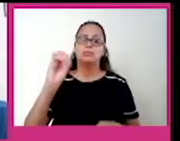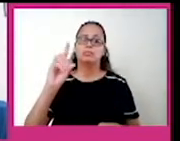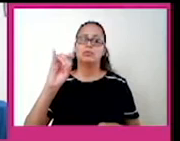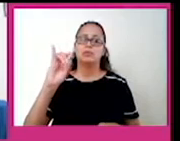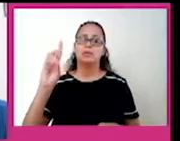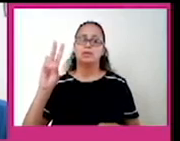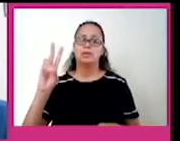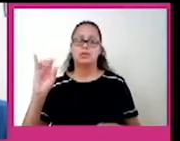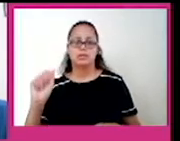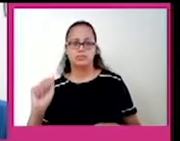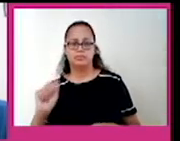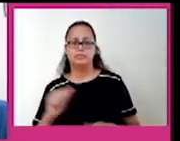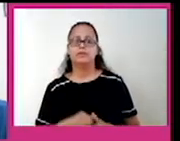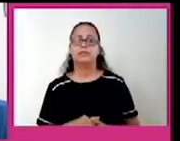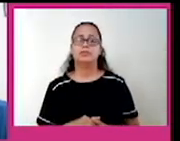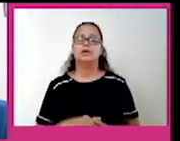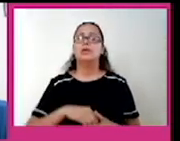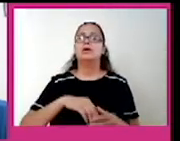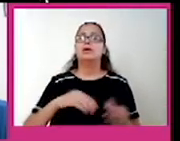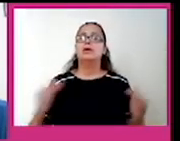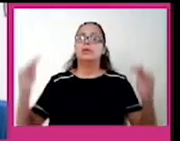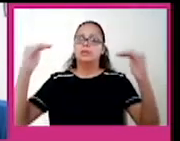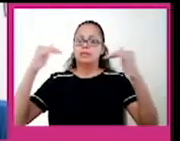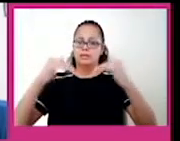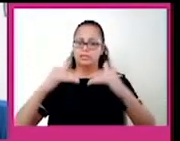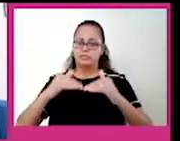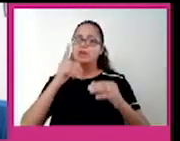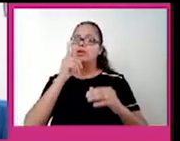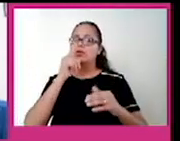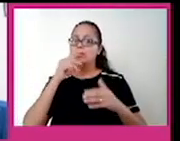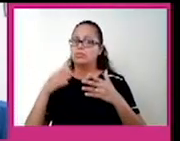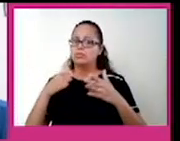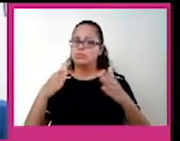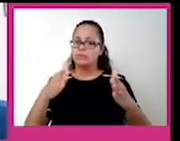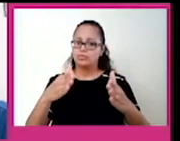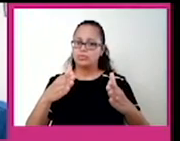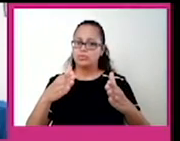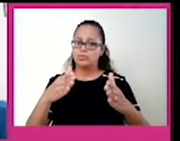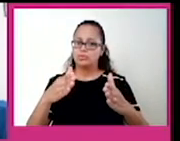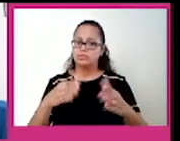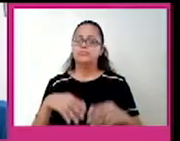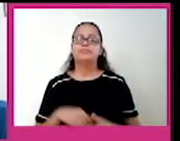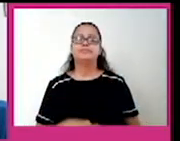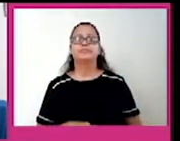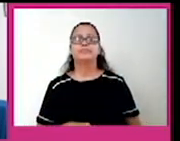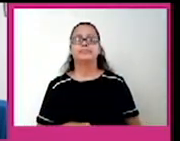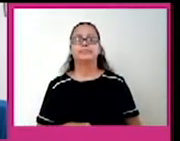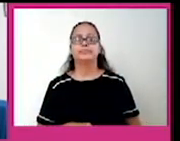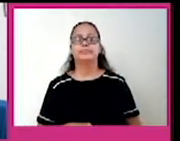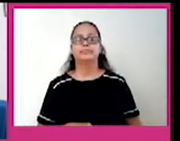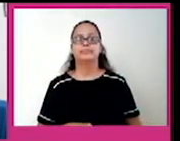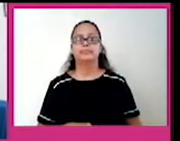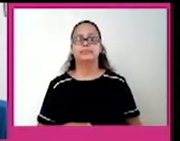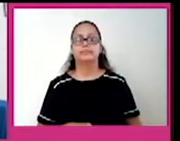Chile. Tem muitos vales cortados por rios, sendo o mais extenso o do rio Madalena, na Colômbia. Então, a